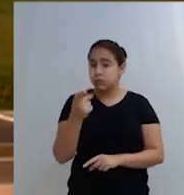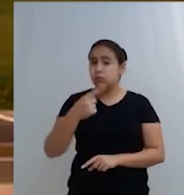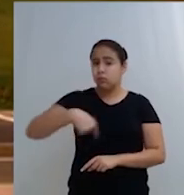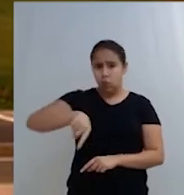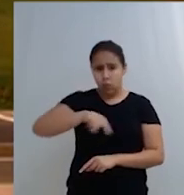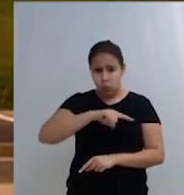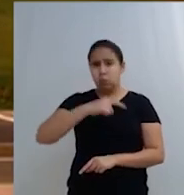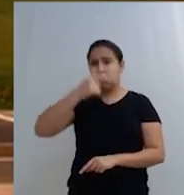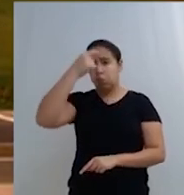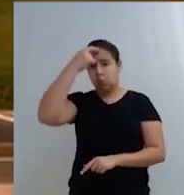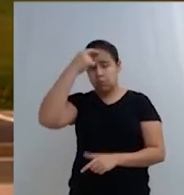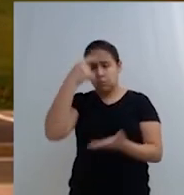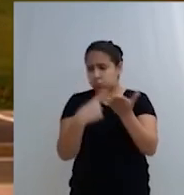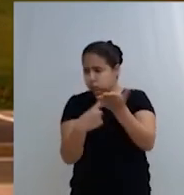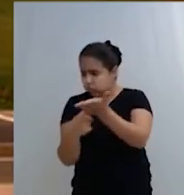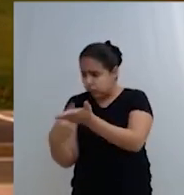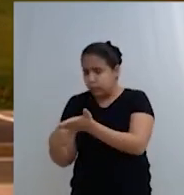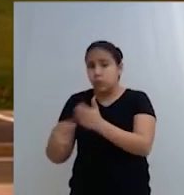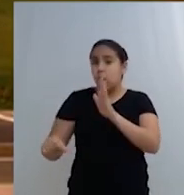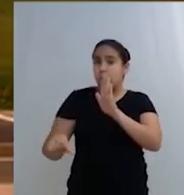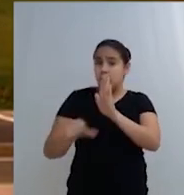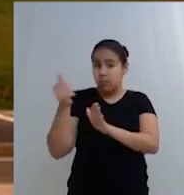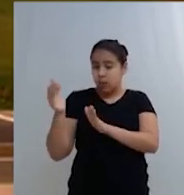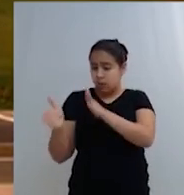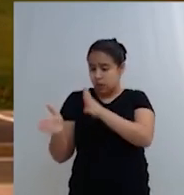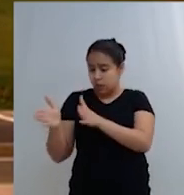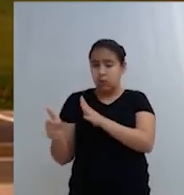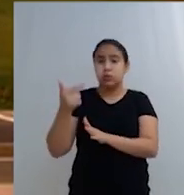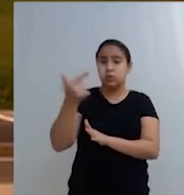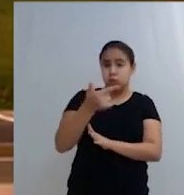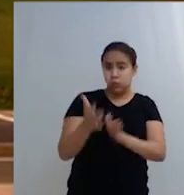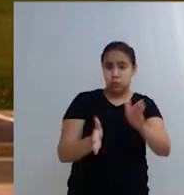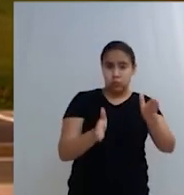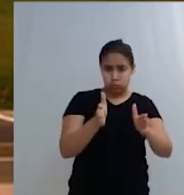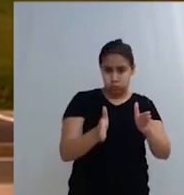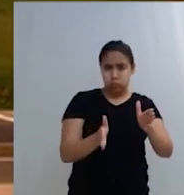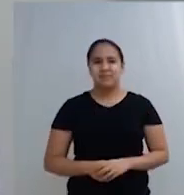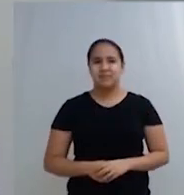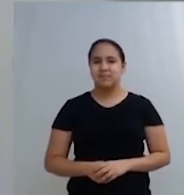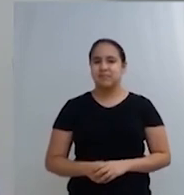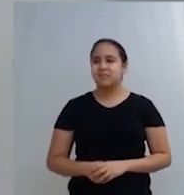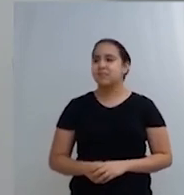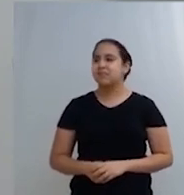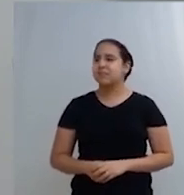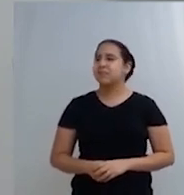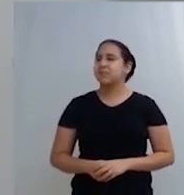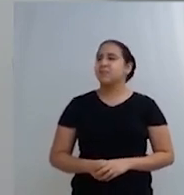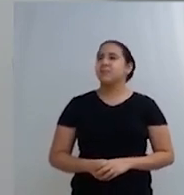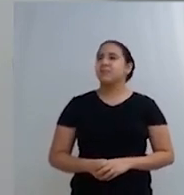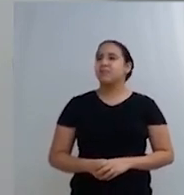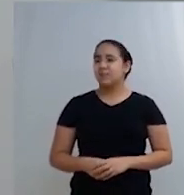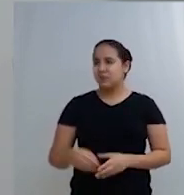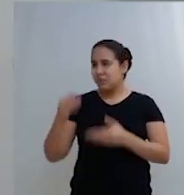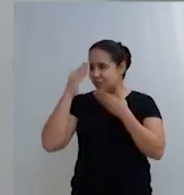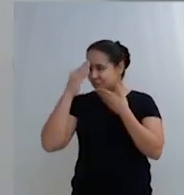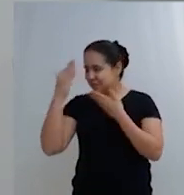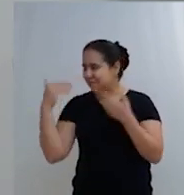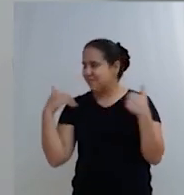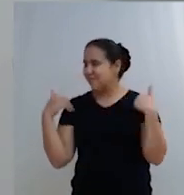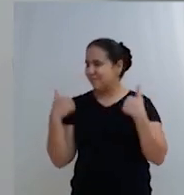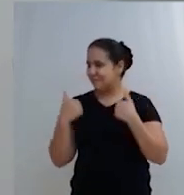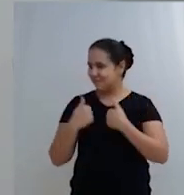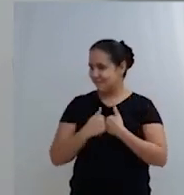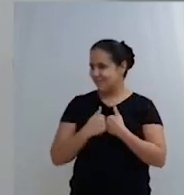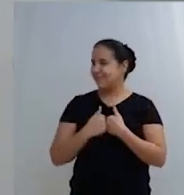Precedentes do STJ. Os questionamentos foram respondidos no decorrer do evento. O assessor-chefe do Núcleo de Gerenciamento de